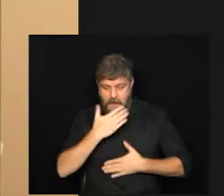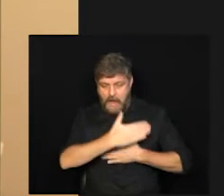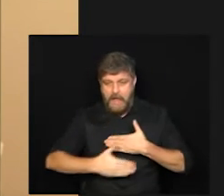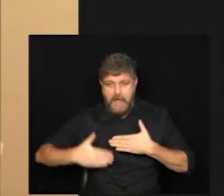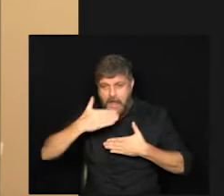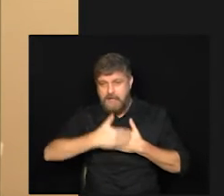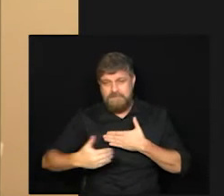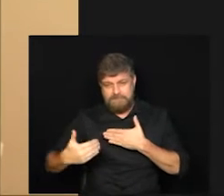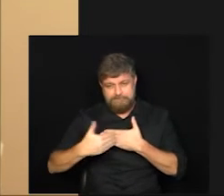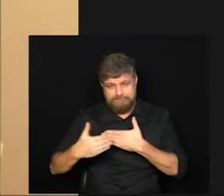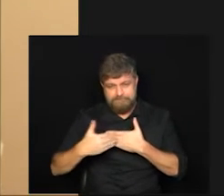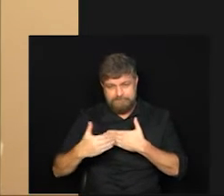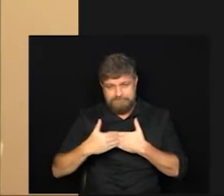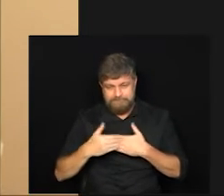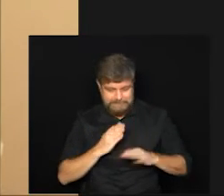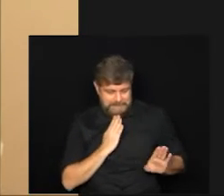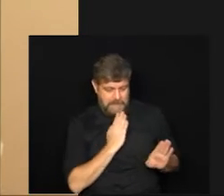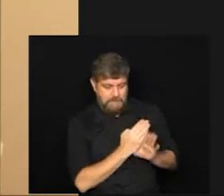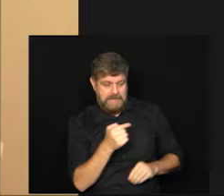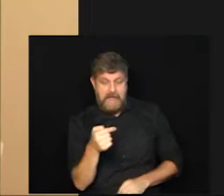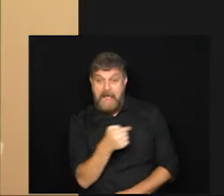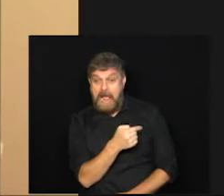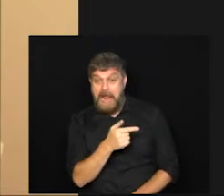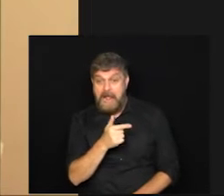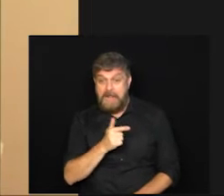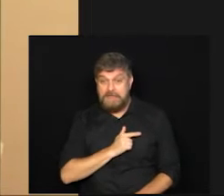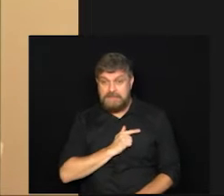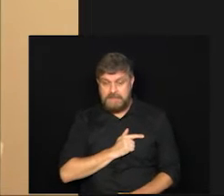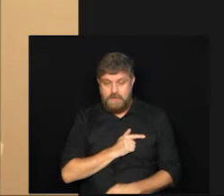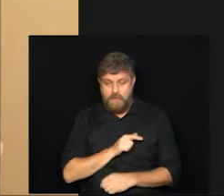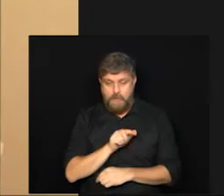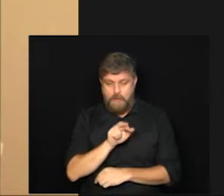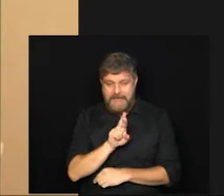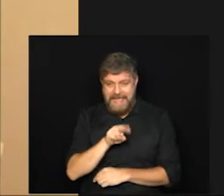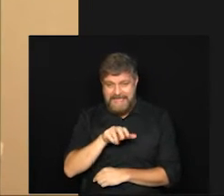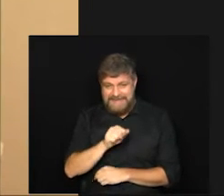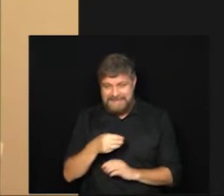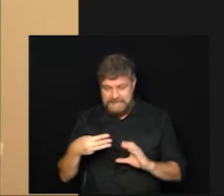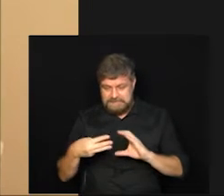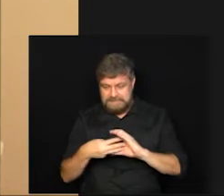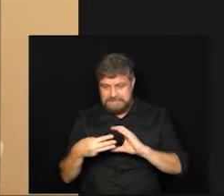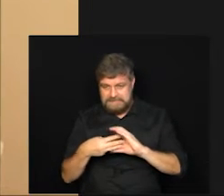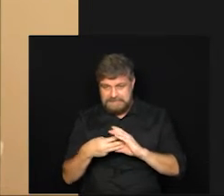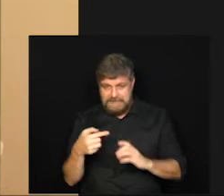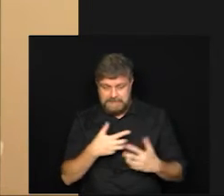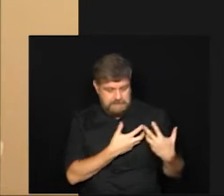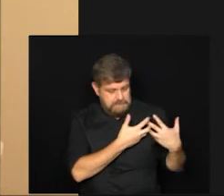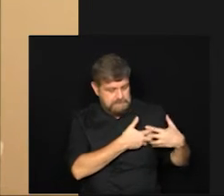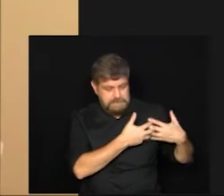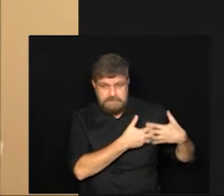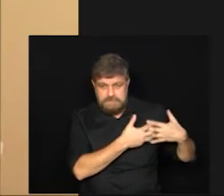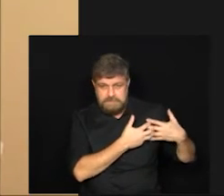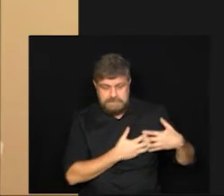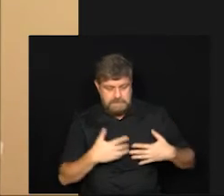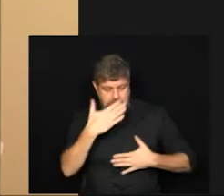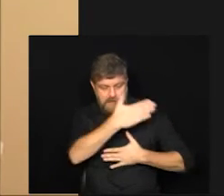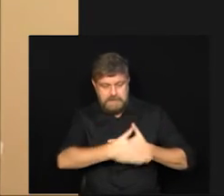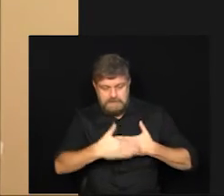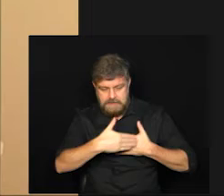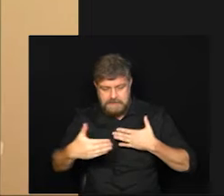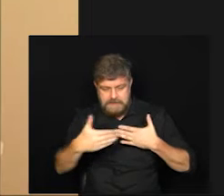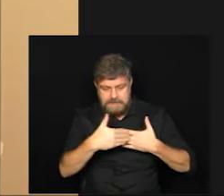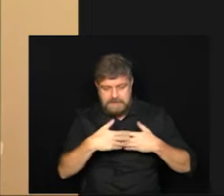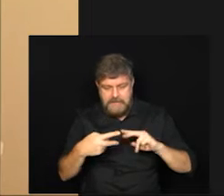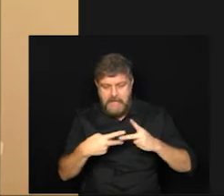ali pra identificar aquela mensagem daquele RNA pra codificar ali um anticorpo contra a proteína